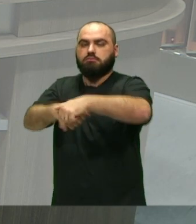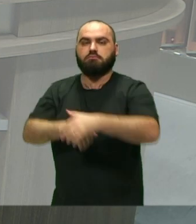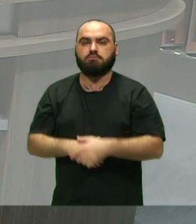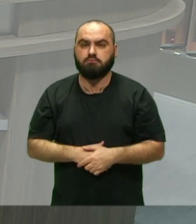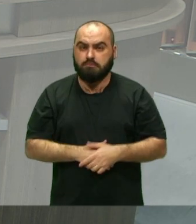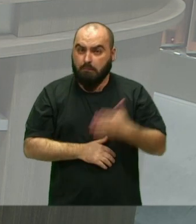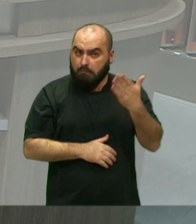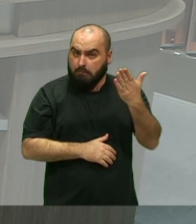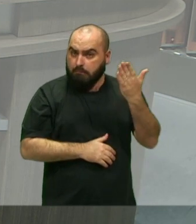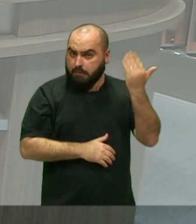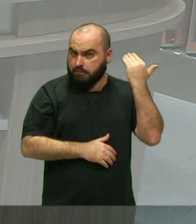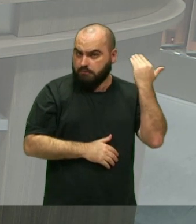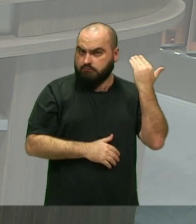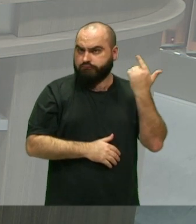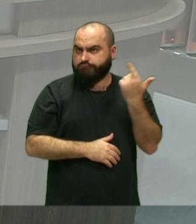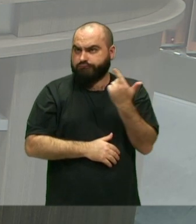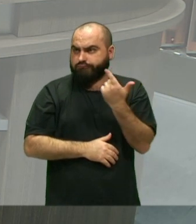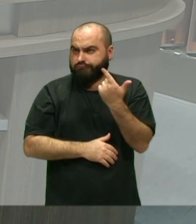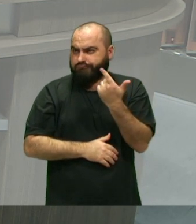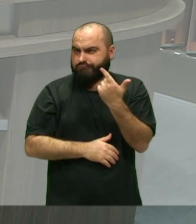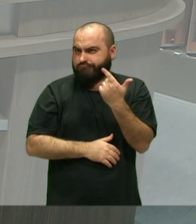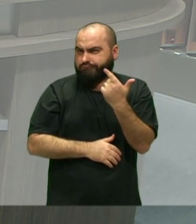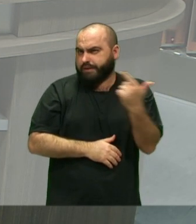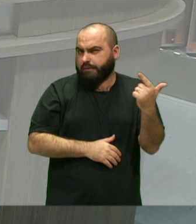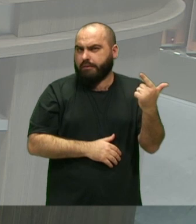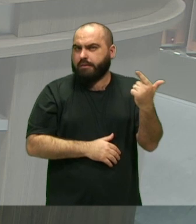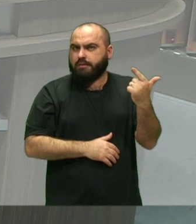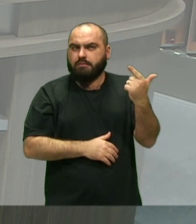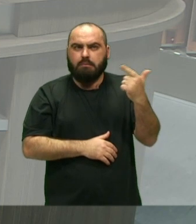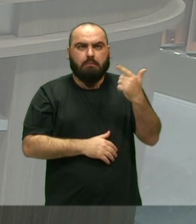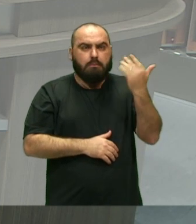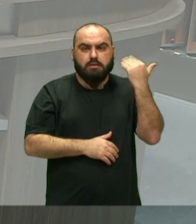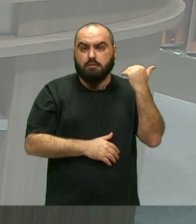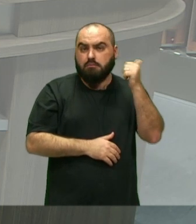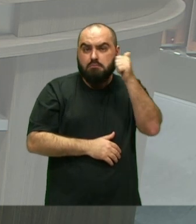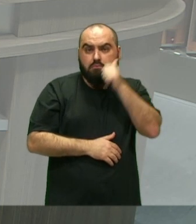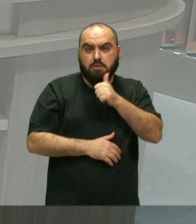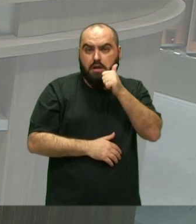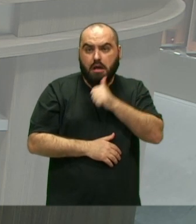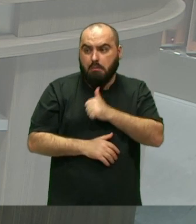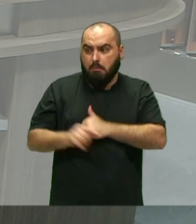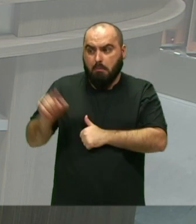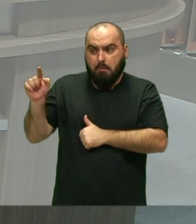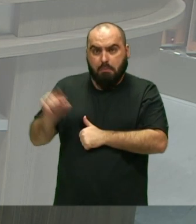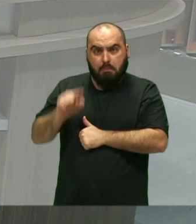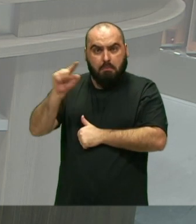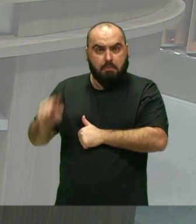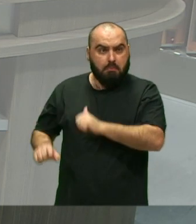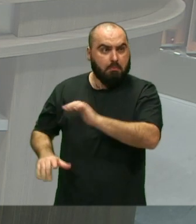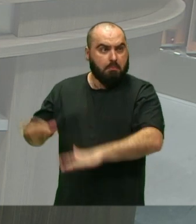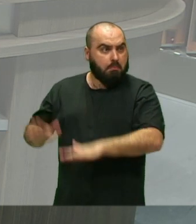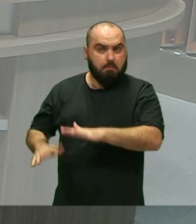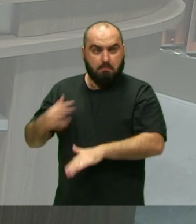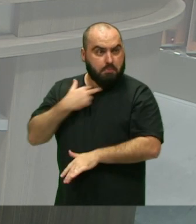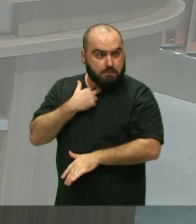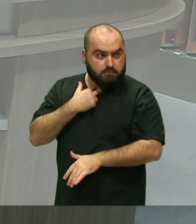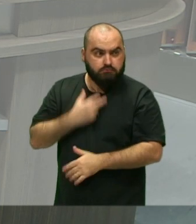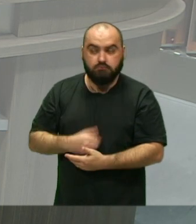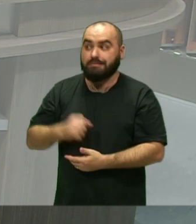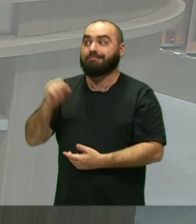Antigamente Não faz tanto tempo assim A mulher era proibida De tocar com o tambor Sim